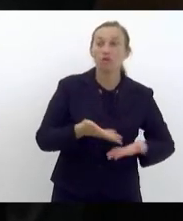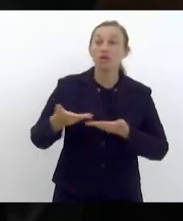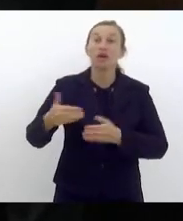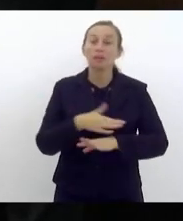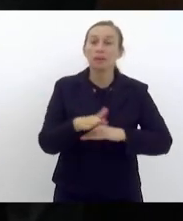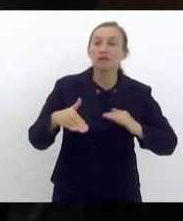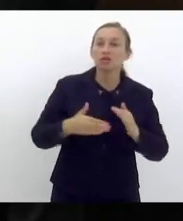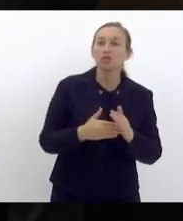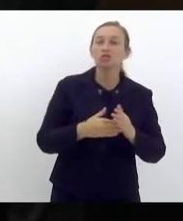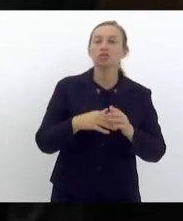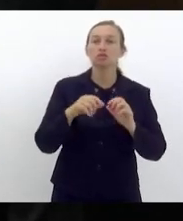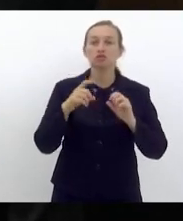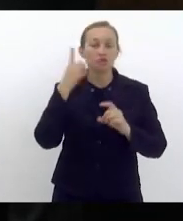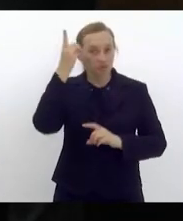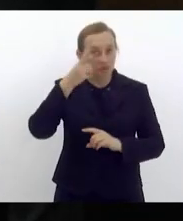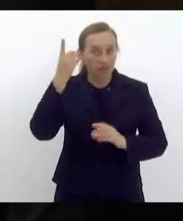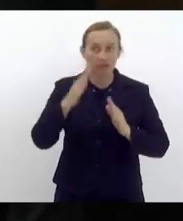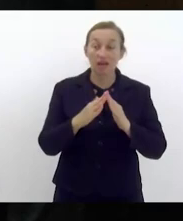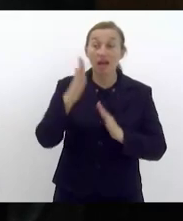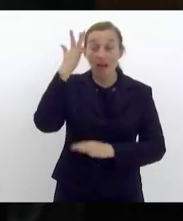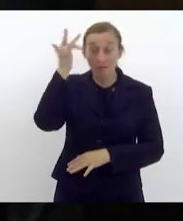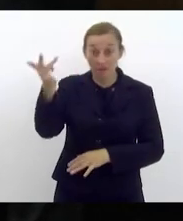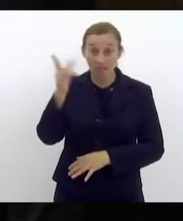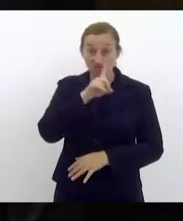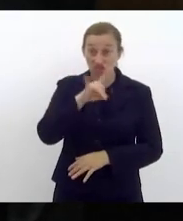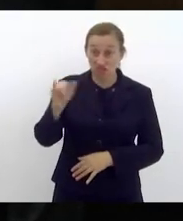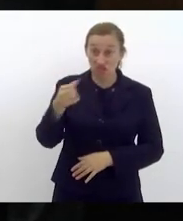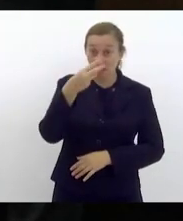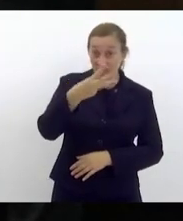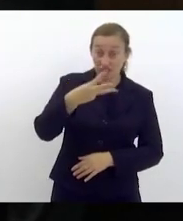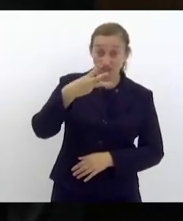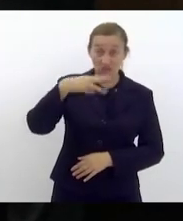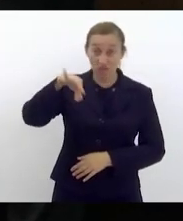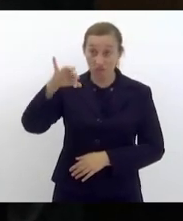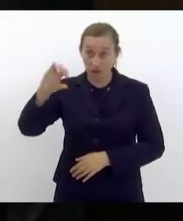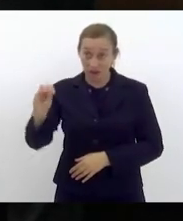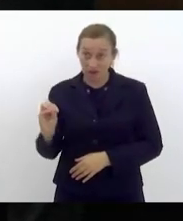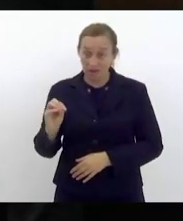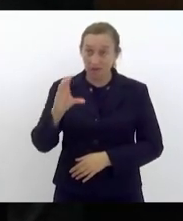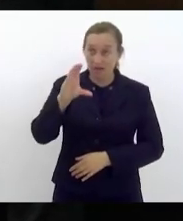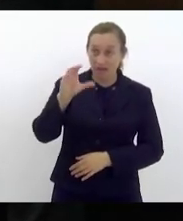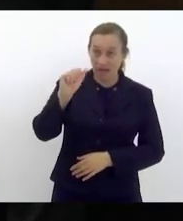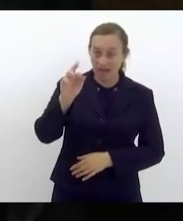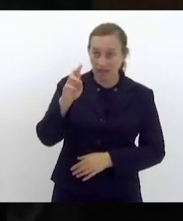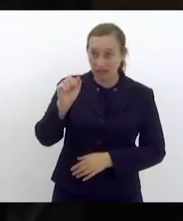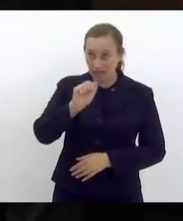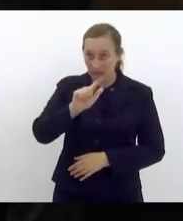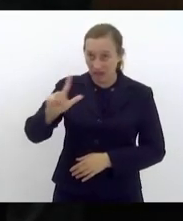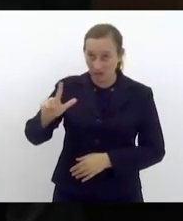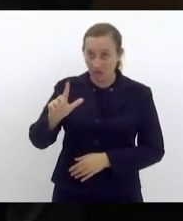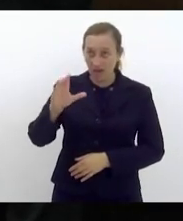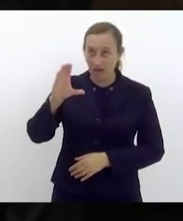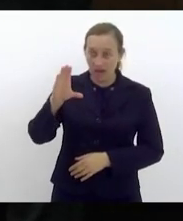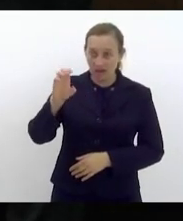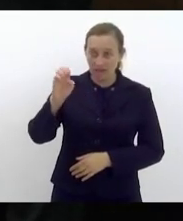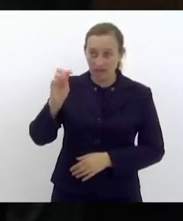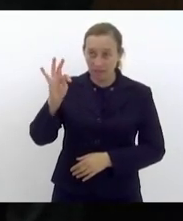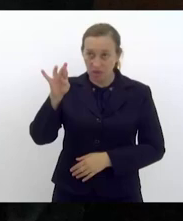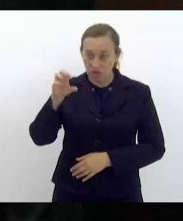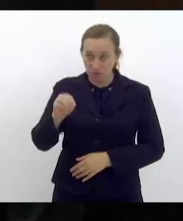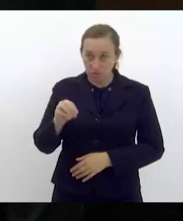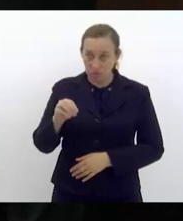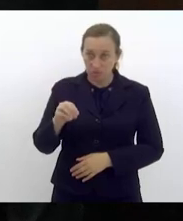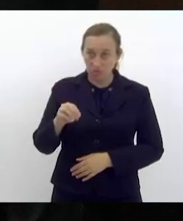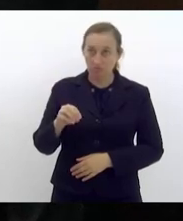a todos os deputados da casa. Amanhã, no dia 3 de maio, o cardeal arcebispo Dom Arani vai celebrar uma missa aqui na